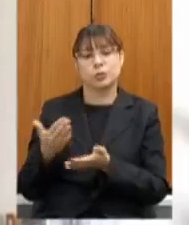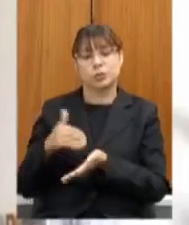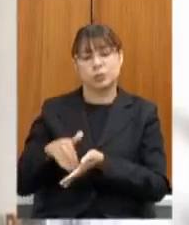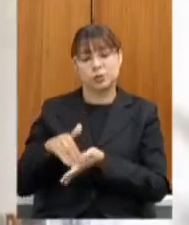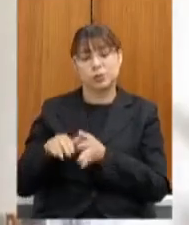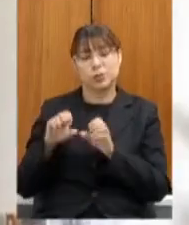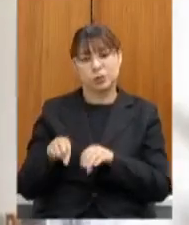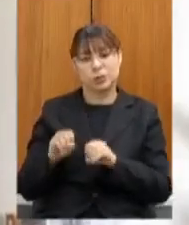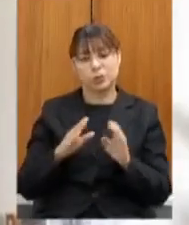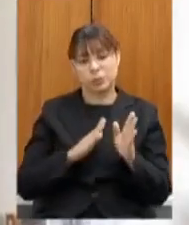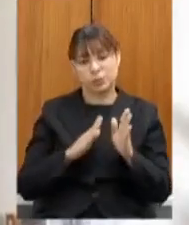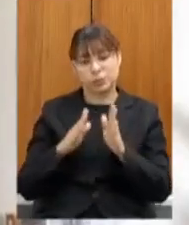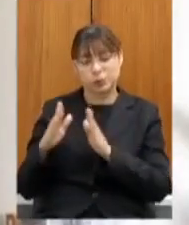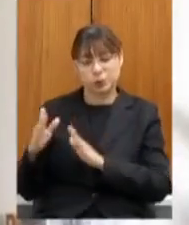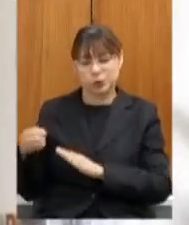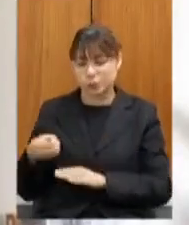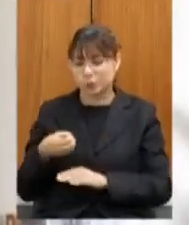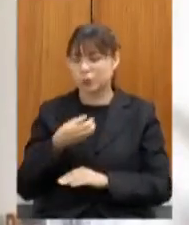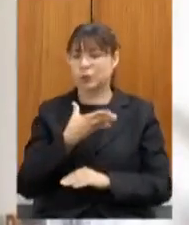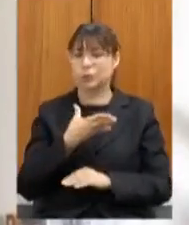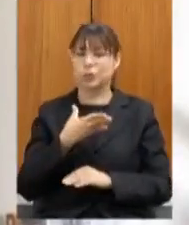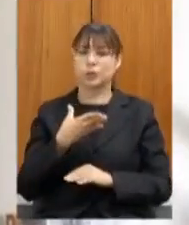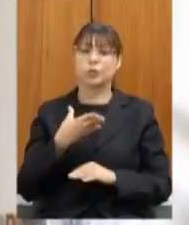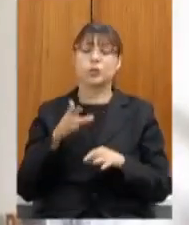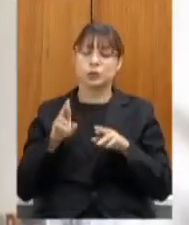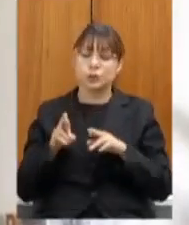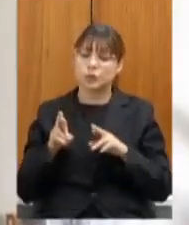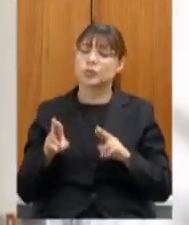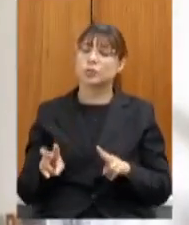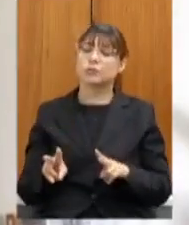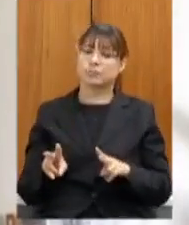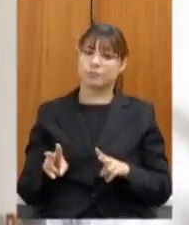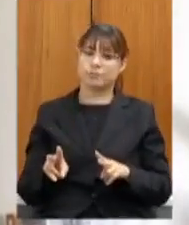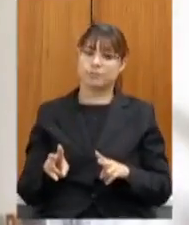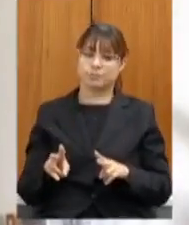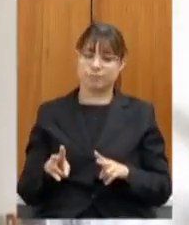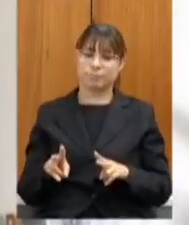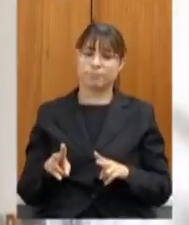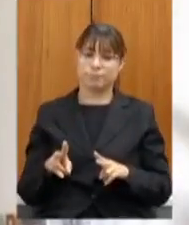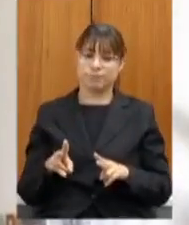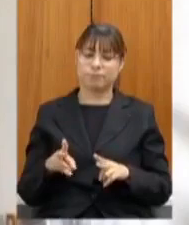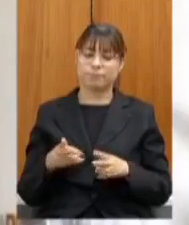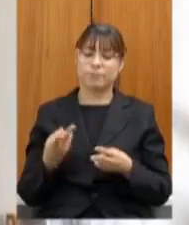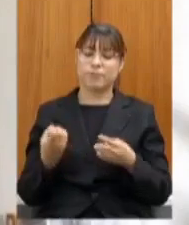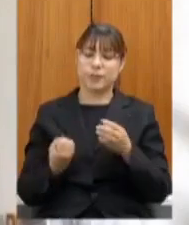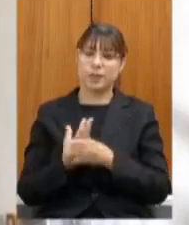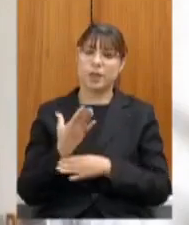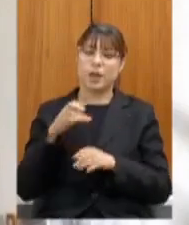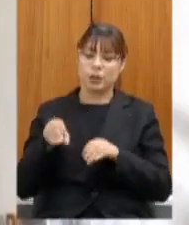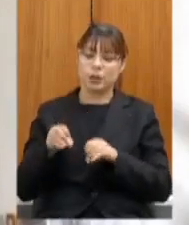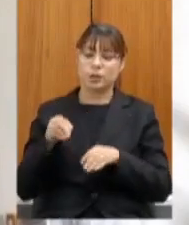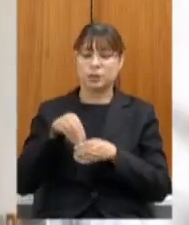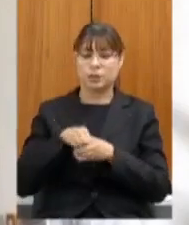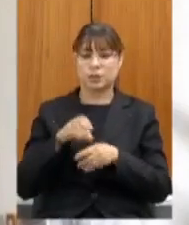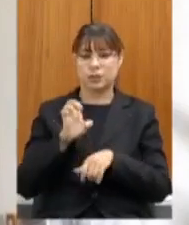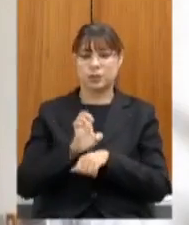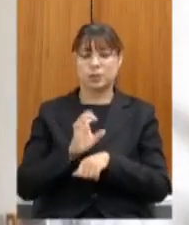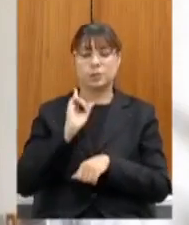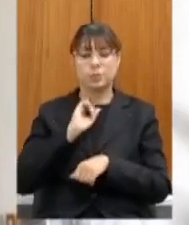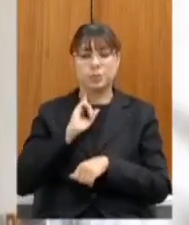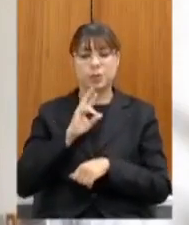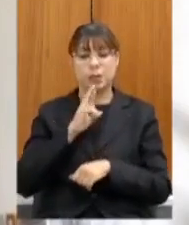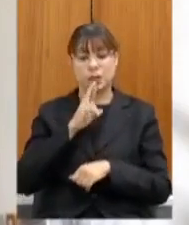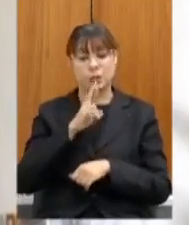desse processo inovador dessa forma diferente de se fazer educação em Minas Gerais e o resultado